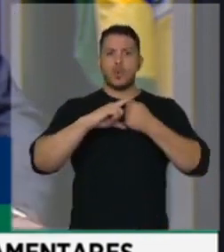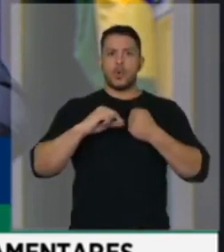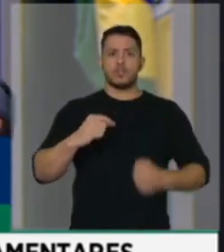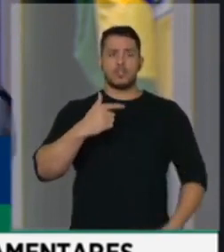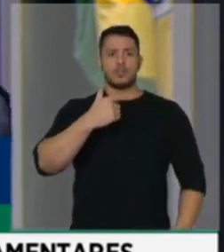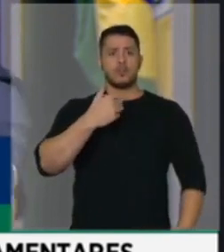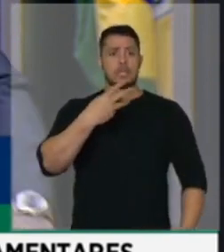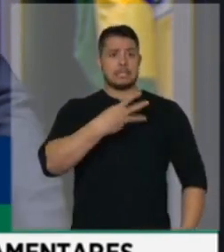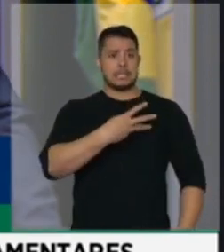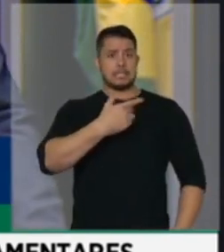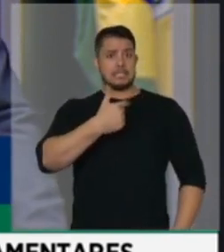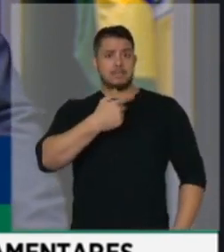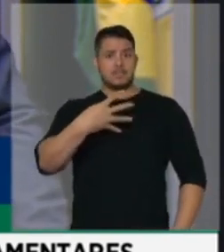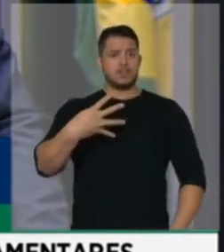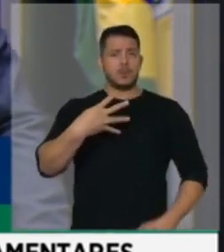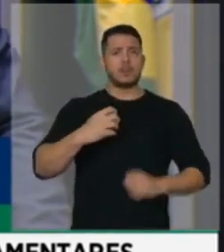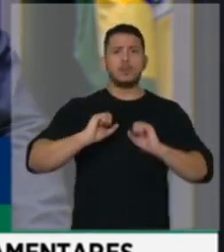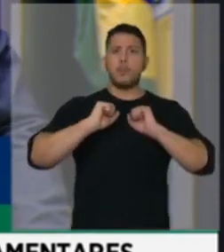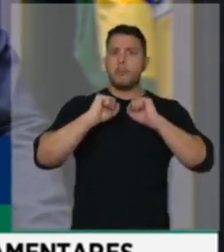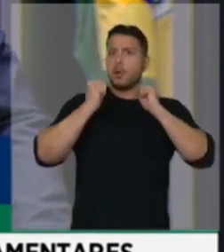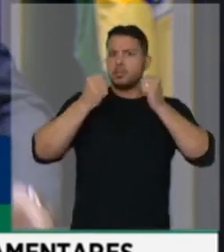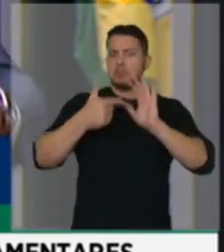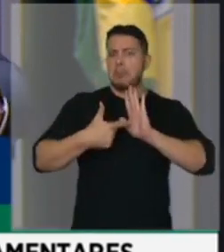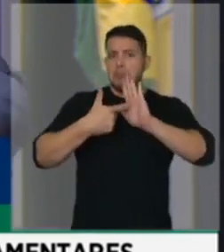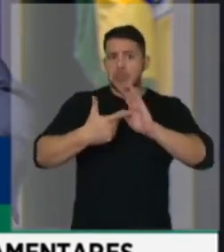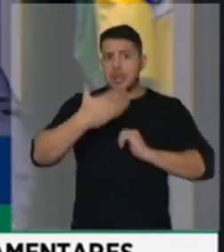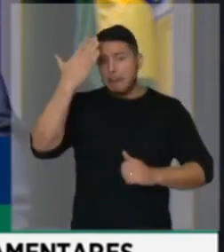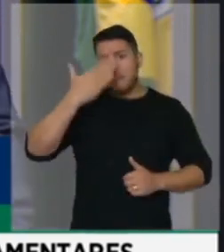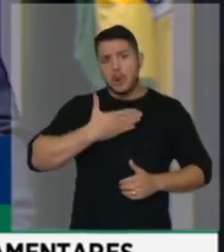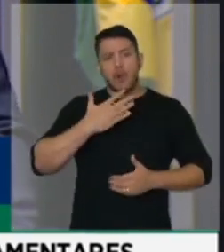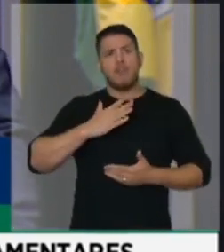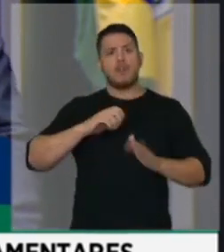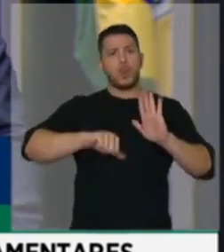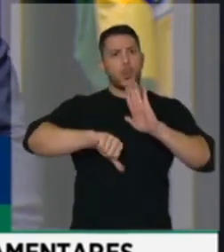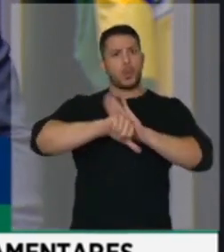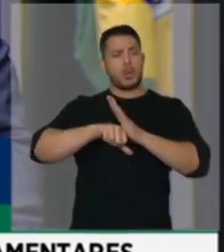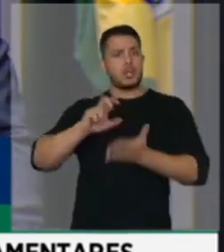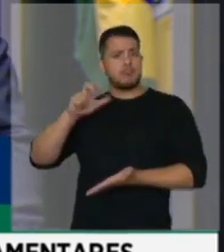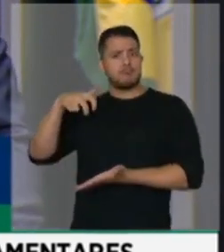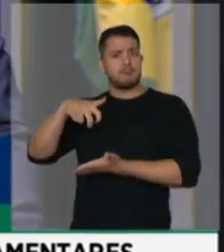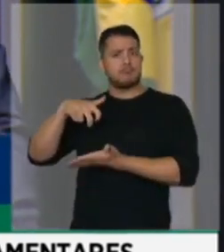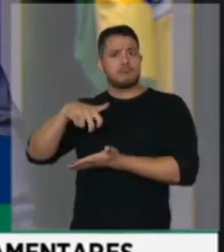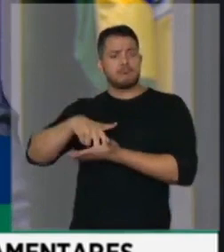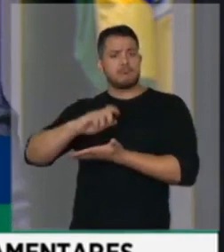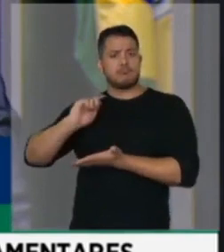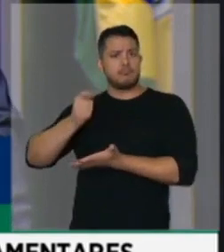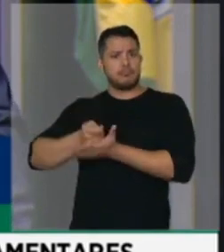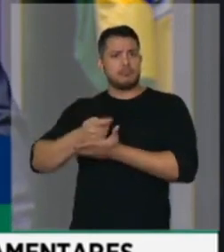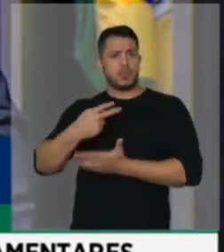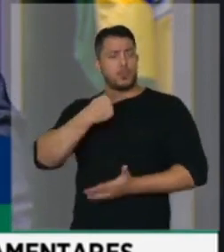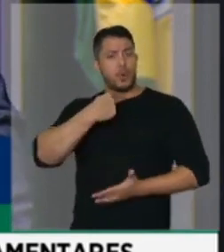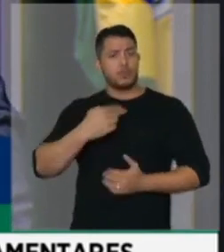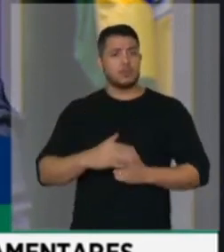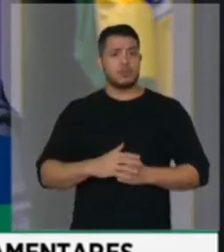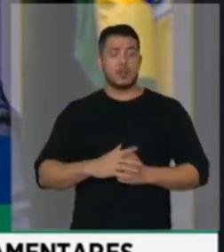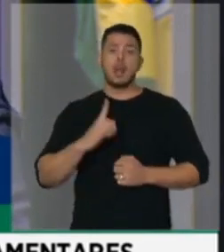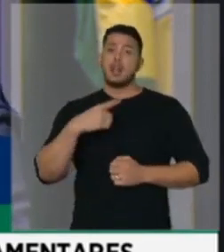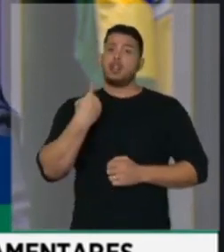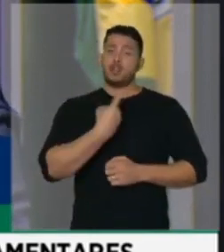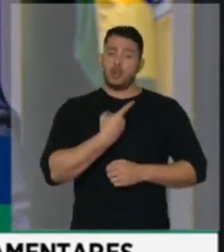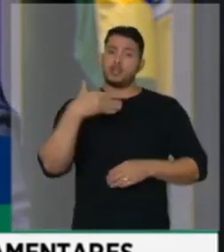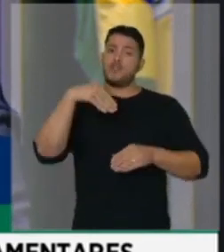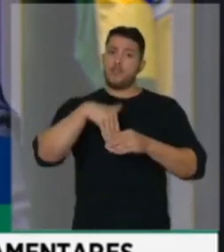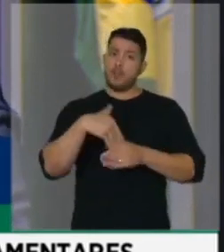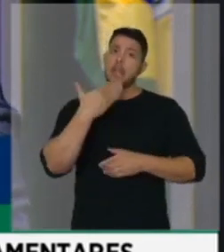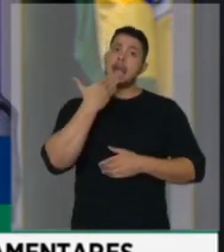definindo o que é um crime inafiançável. Por isso, votaremos a favor da PEC, mas com esse